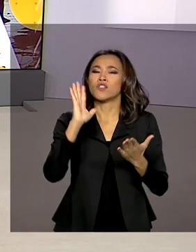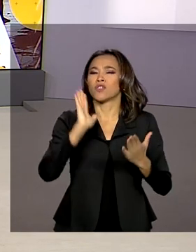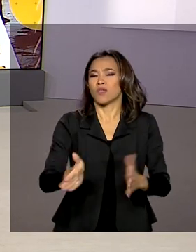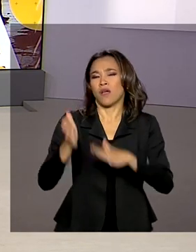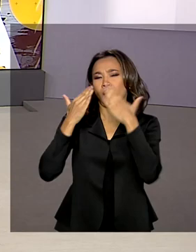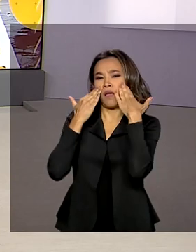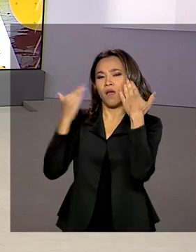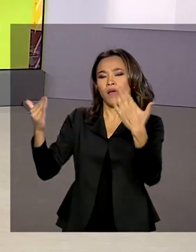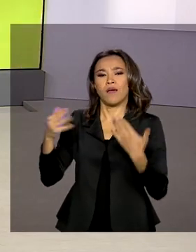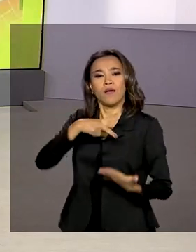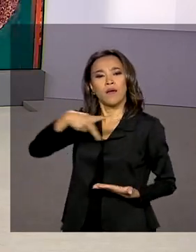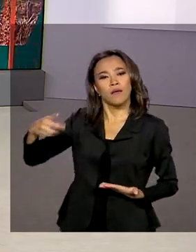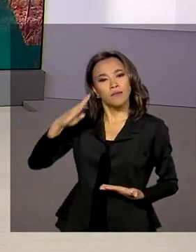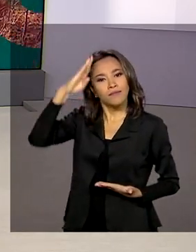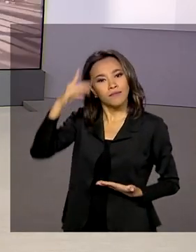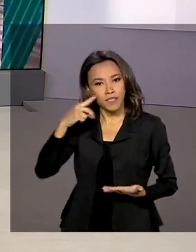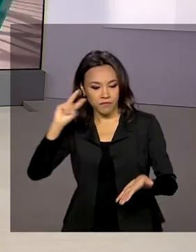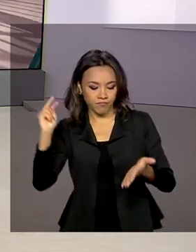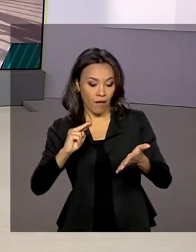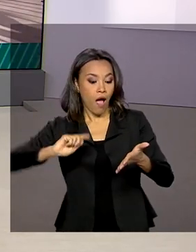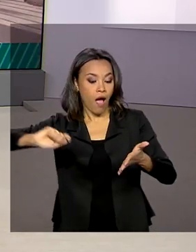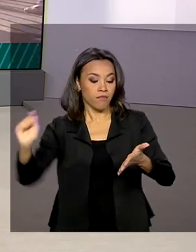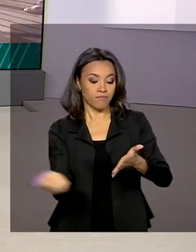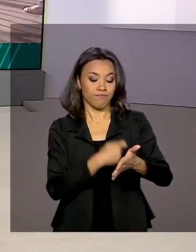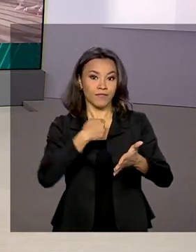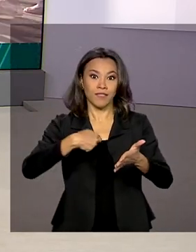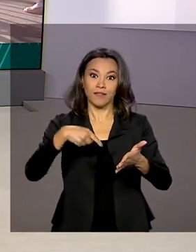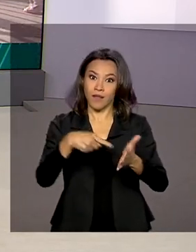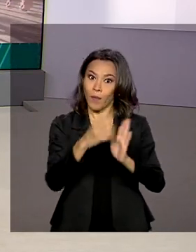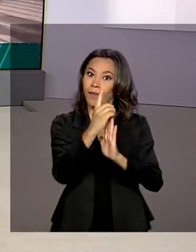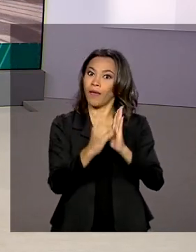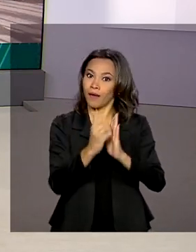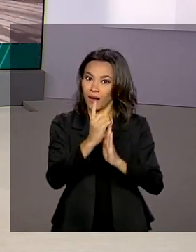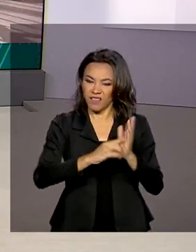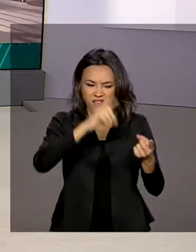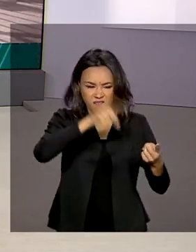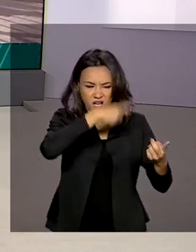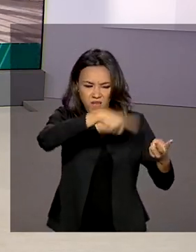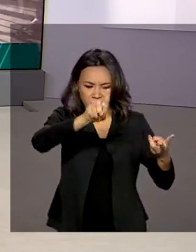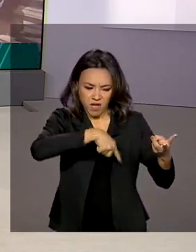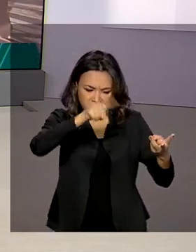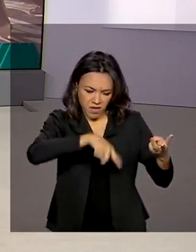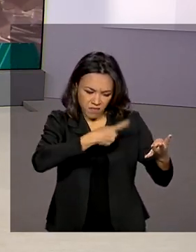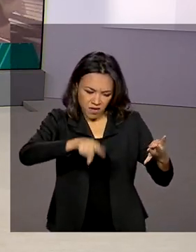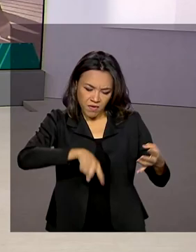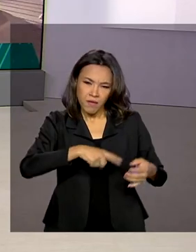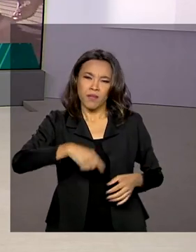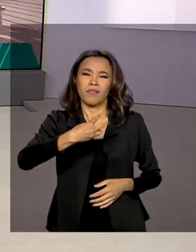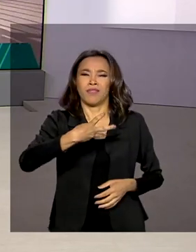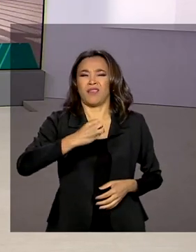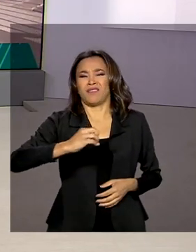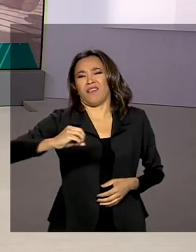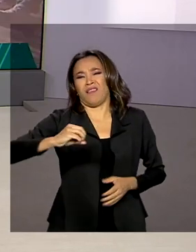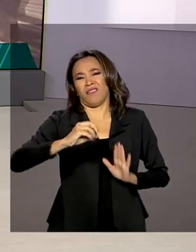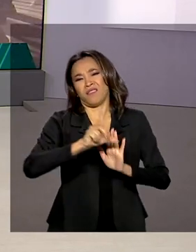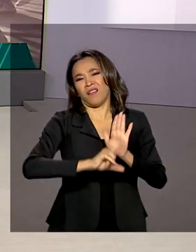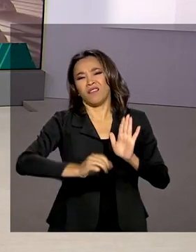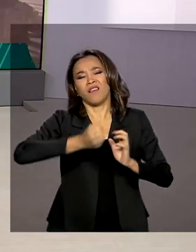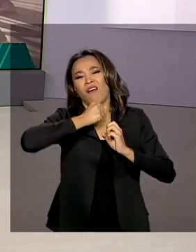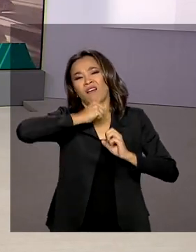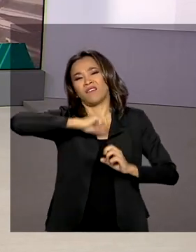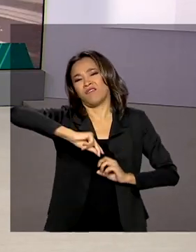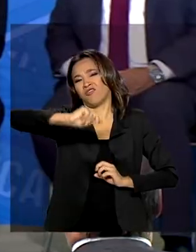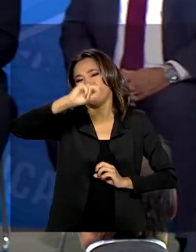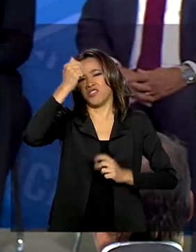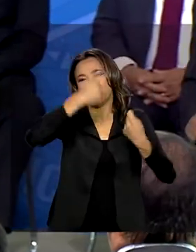presidente Jair Bolsonaro, que também assinou um decreto revogando mais de 300 normas antigas, consideradas desnecessárias.